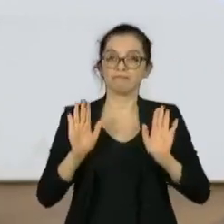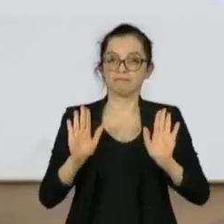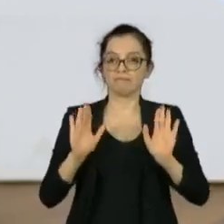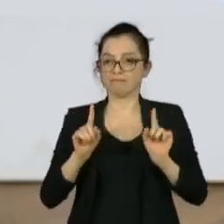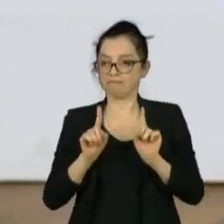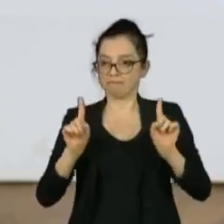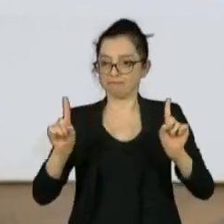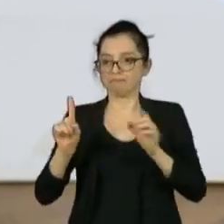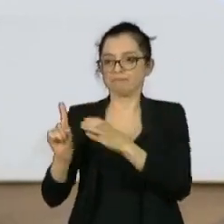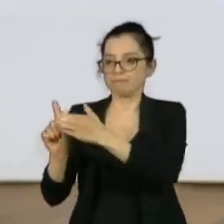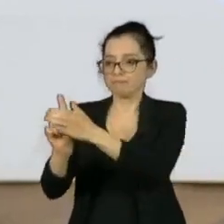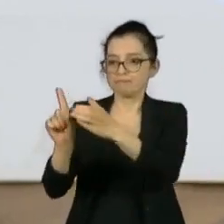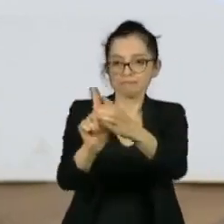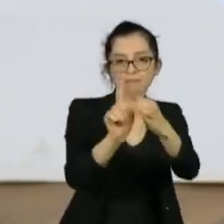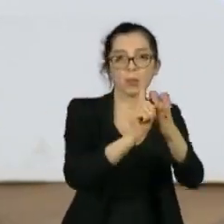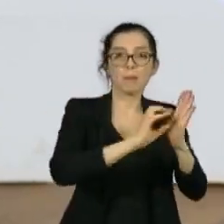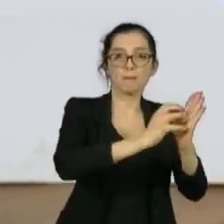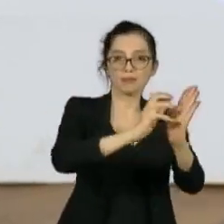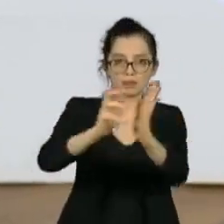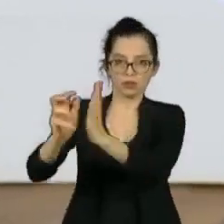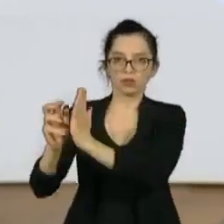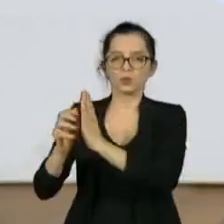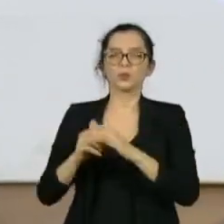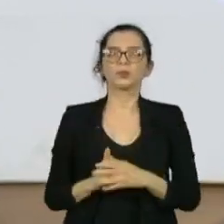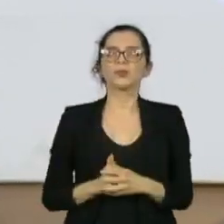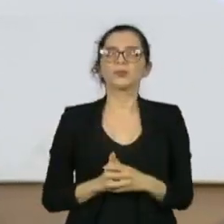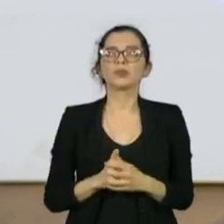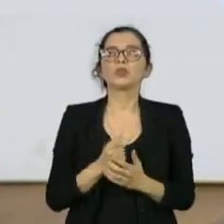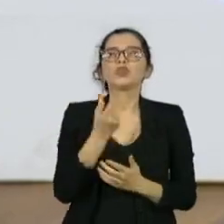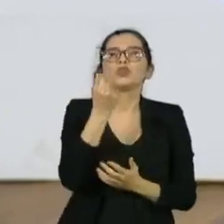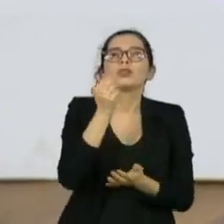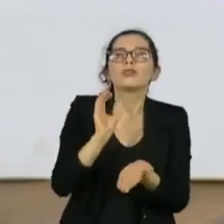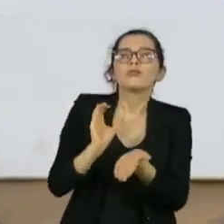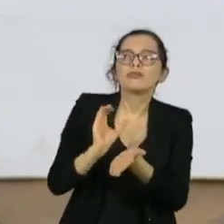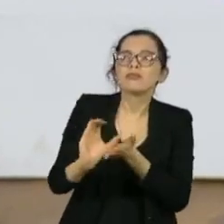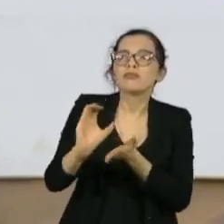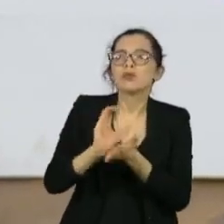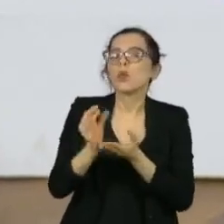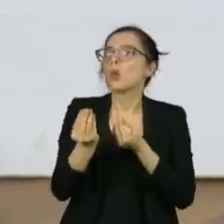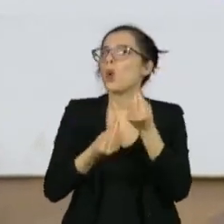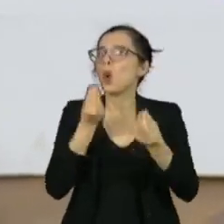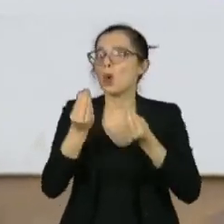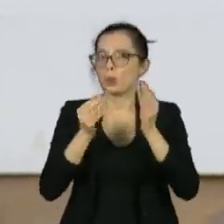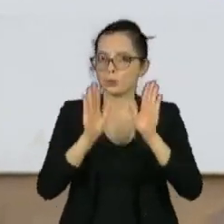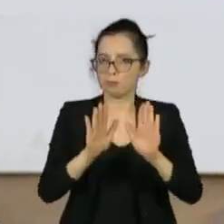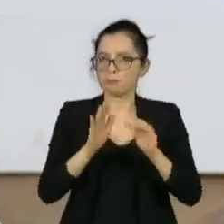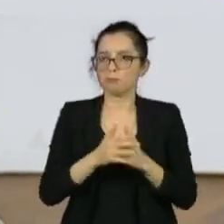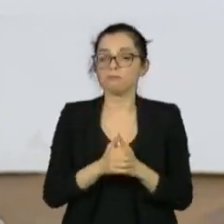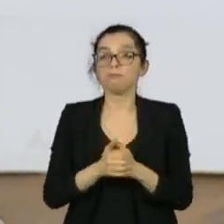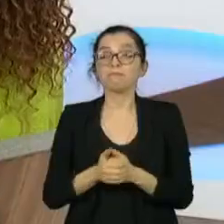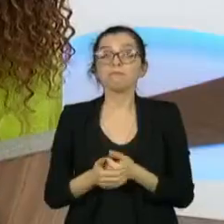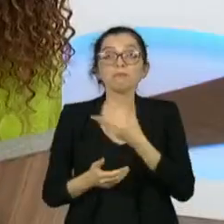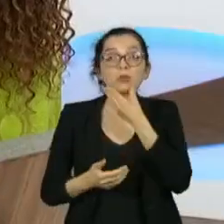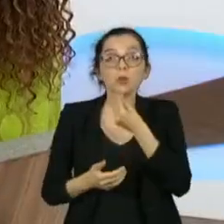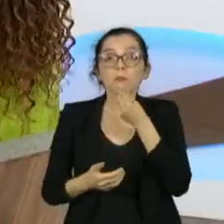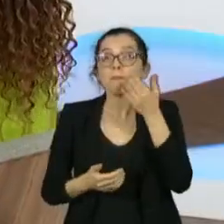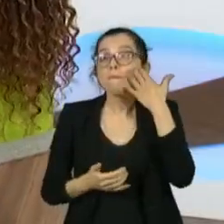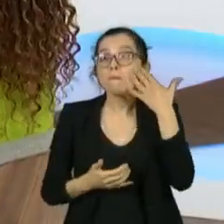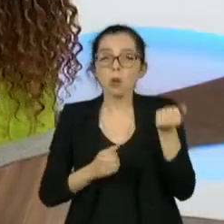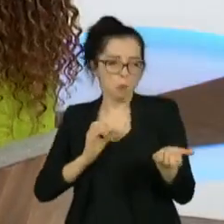número de dinheiro investido na campanha e você começava de baixo para cima, você vinha homens brancos e as mulheres negras lá embaixo.